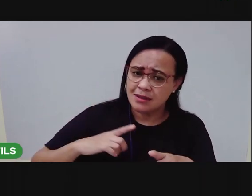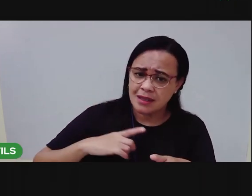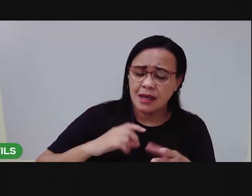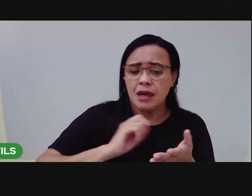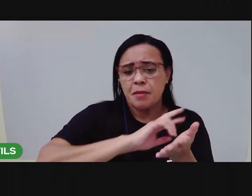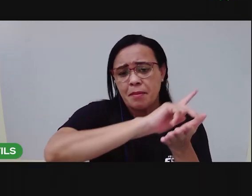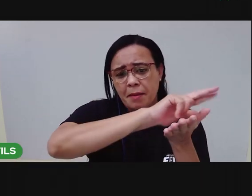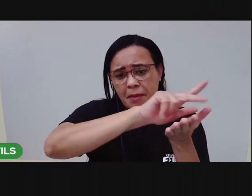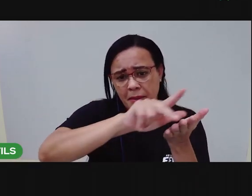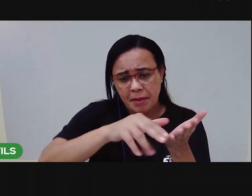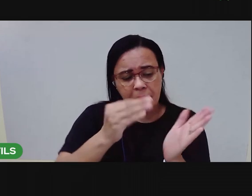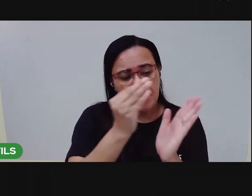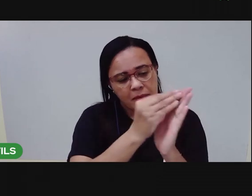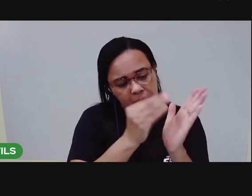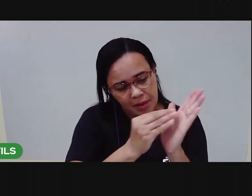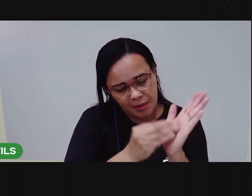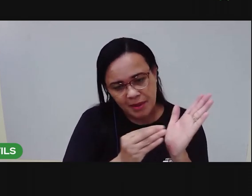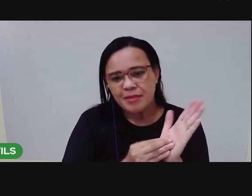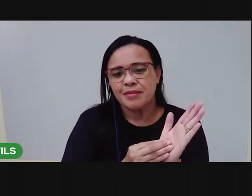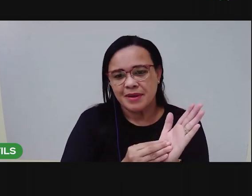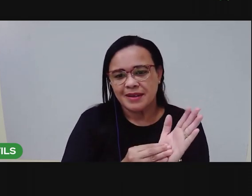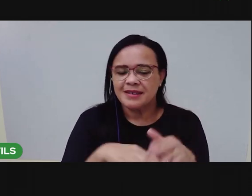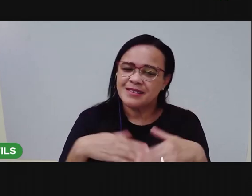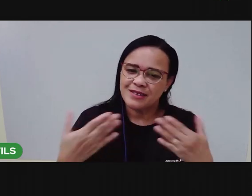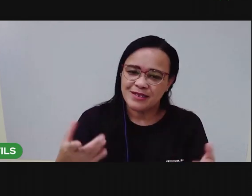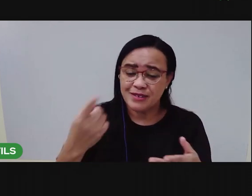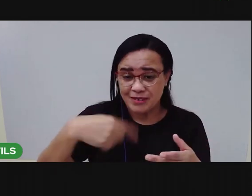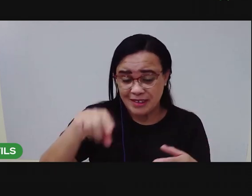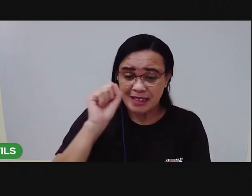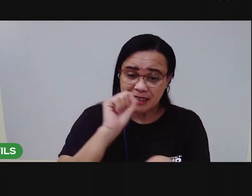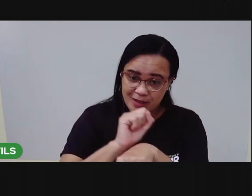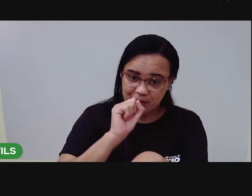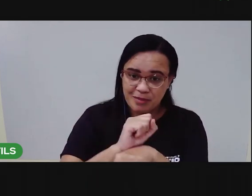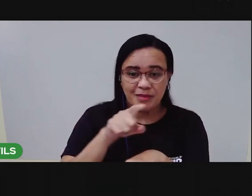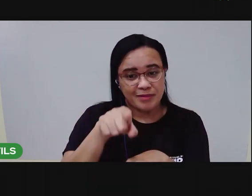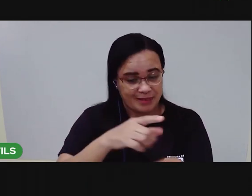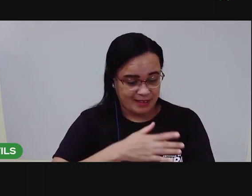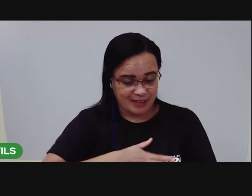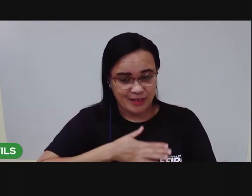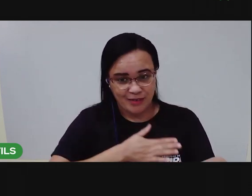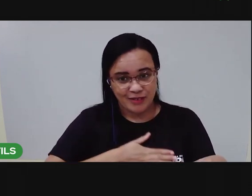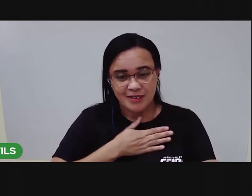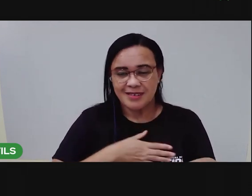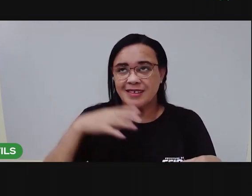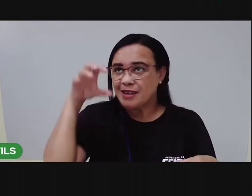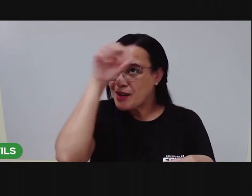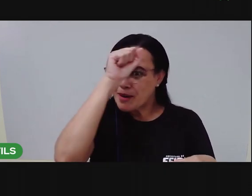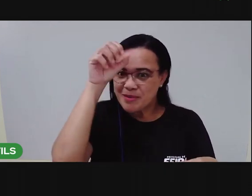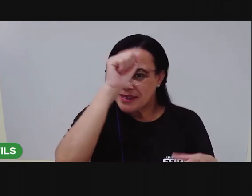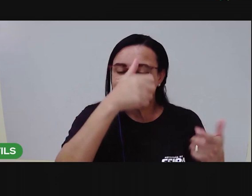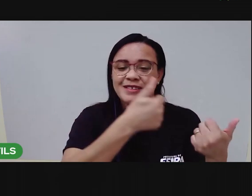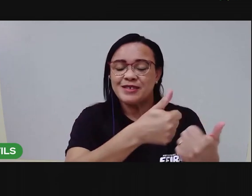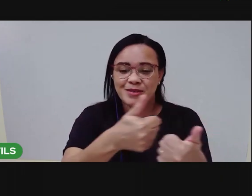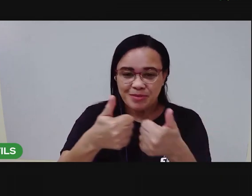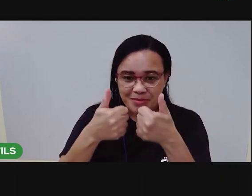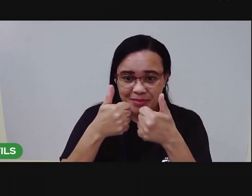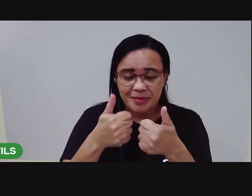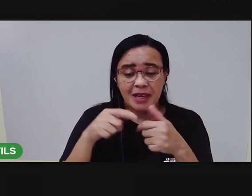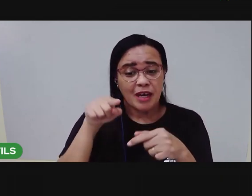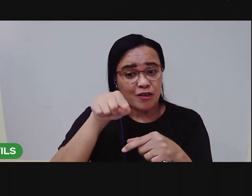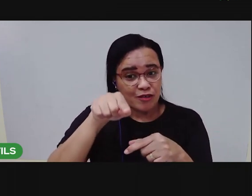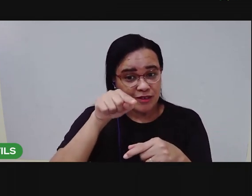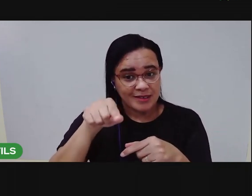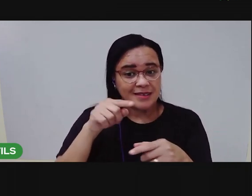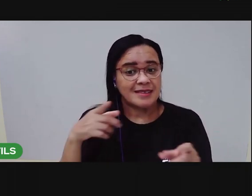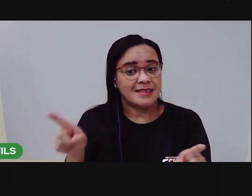tenha gostado da nossa aula. Tenha aprendido bastante. E esteja preparado para ir cuidar do seu